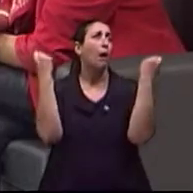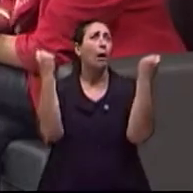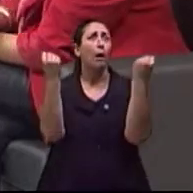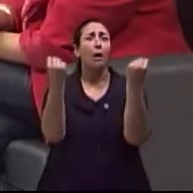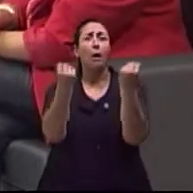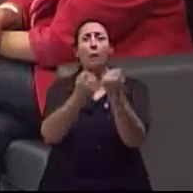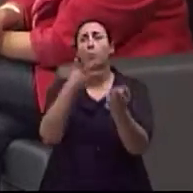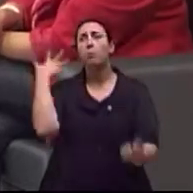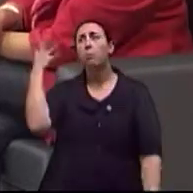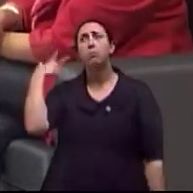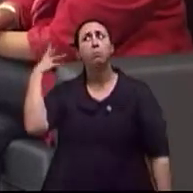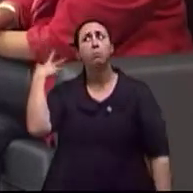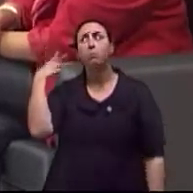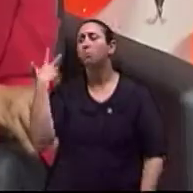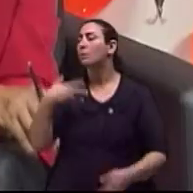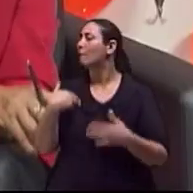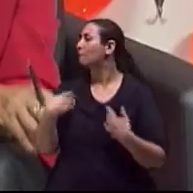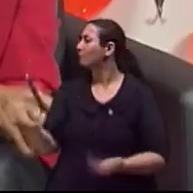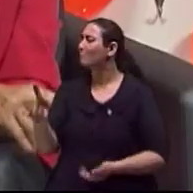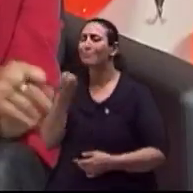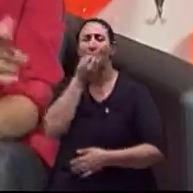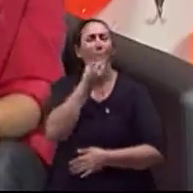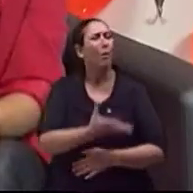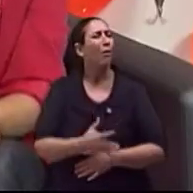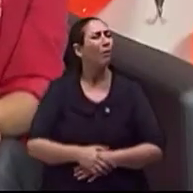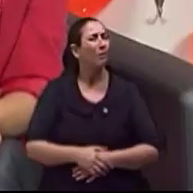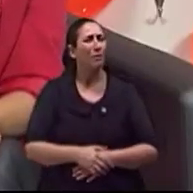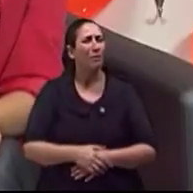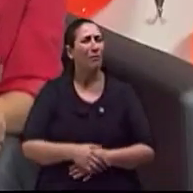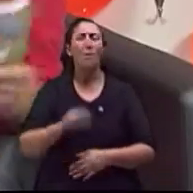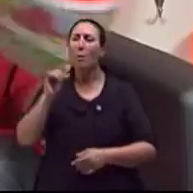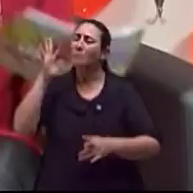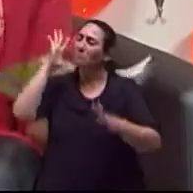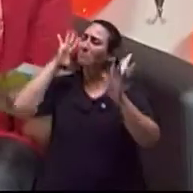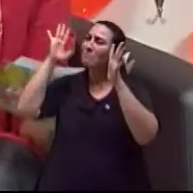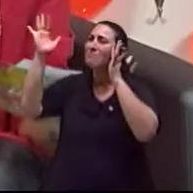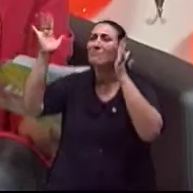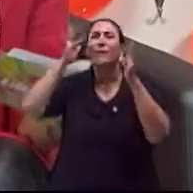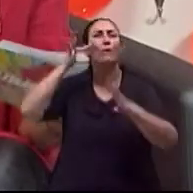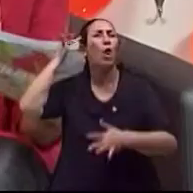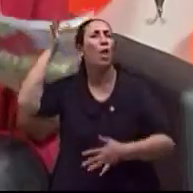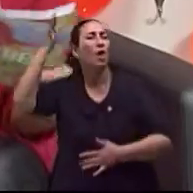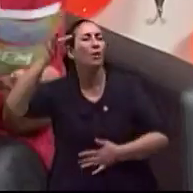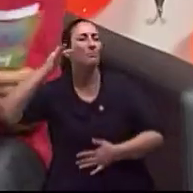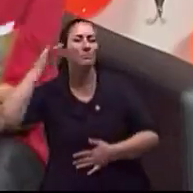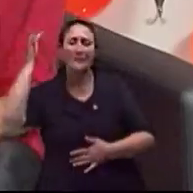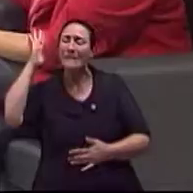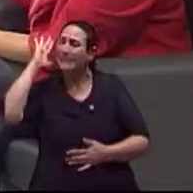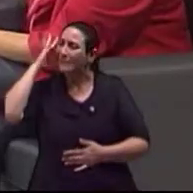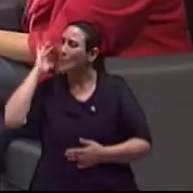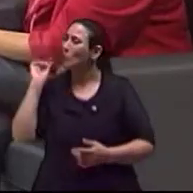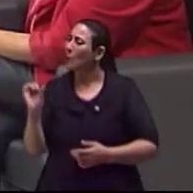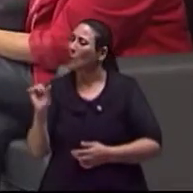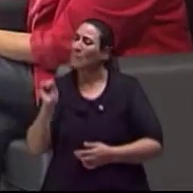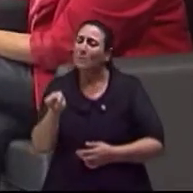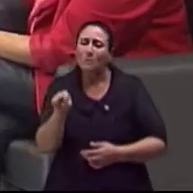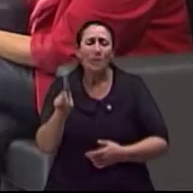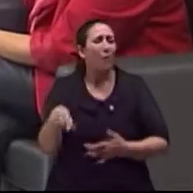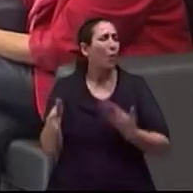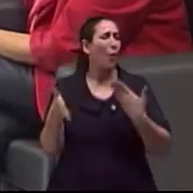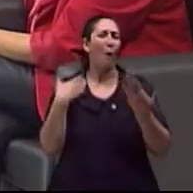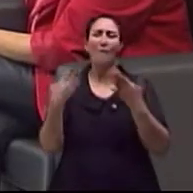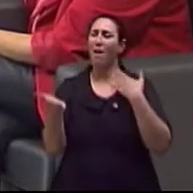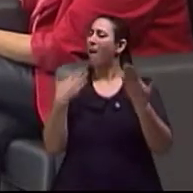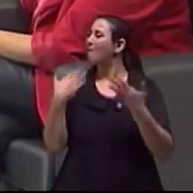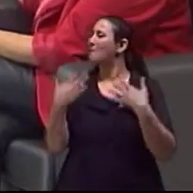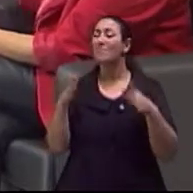né? Sem dúvida Com certeza Coisa boa a gente filosofar um pouco e entender melhor isso, né? É conversando que